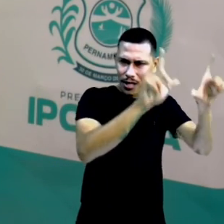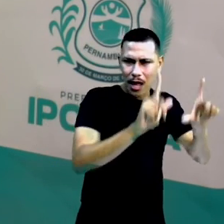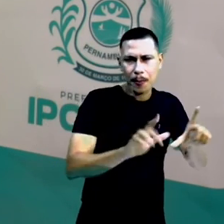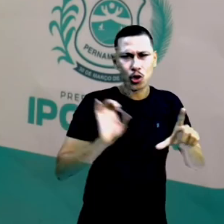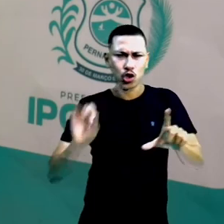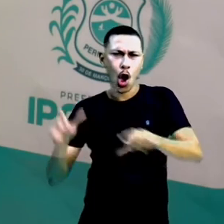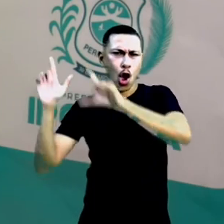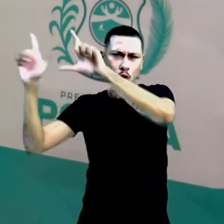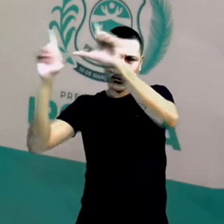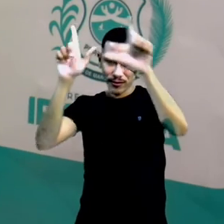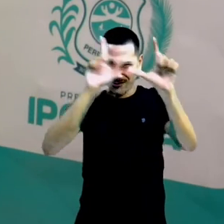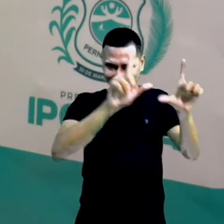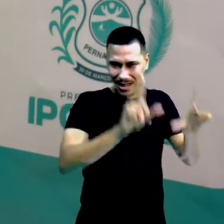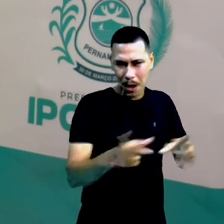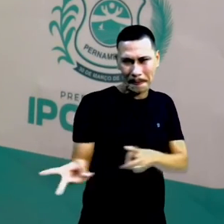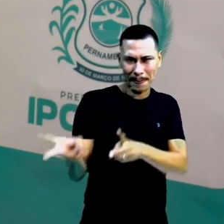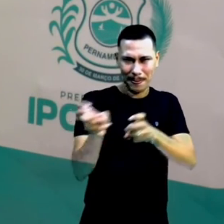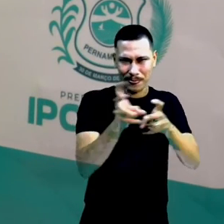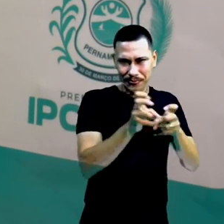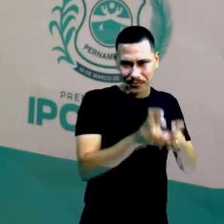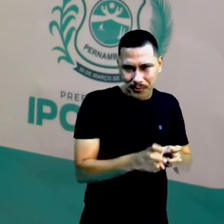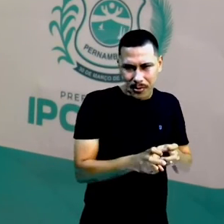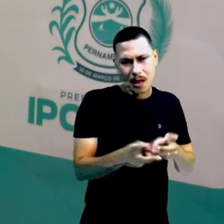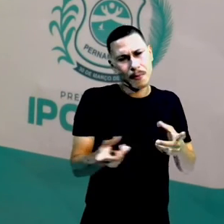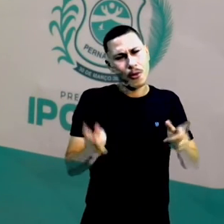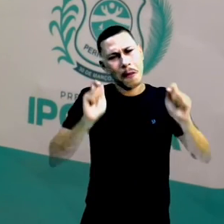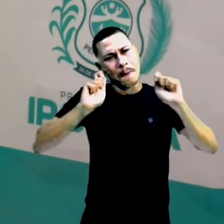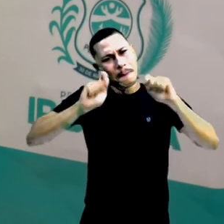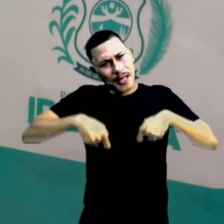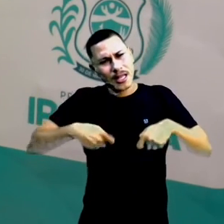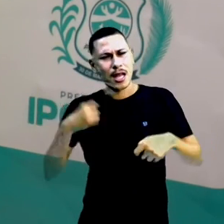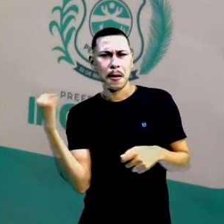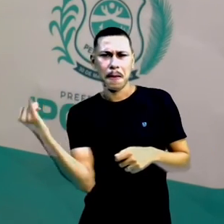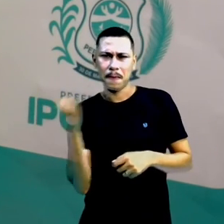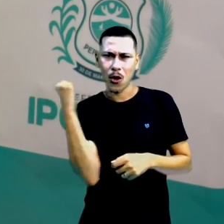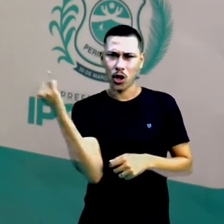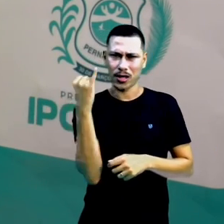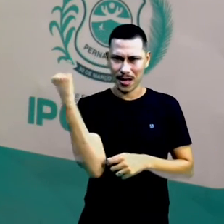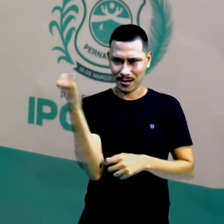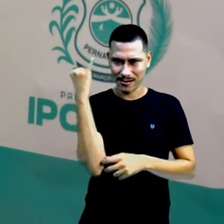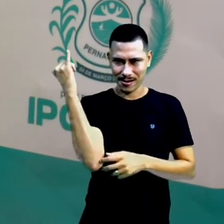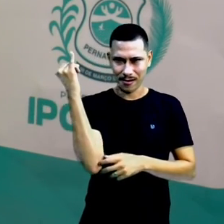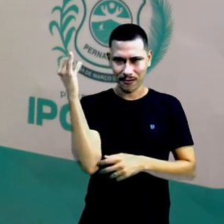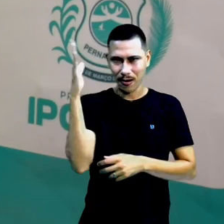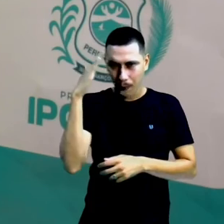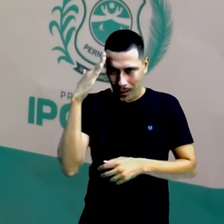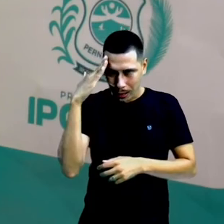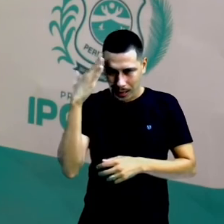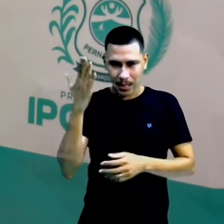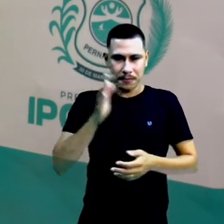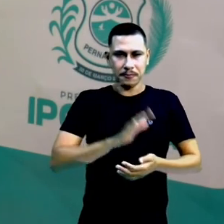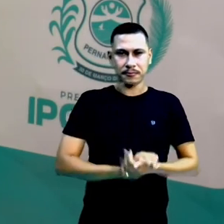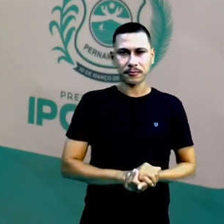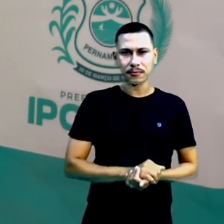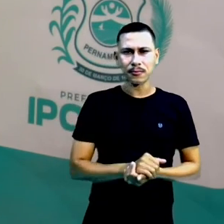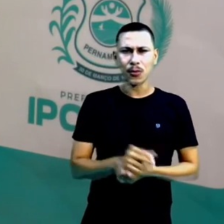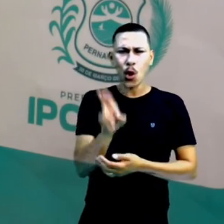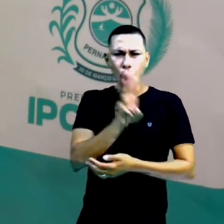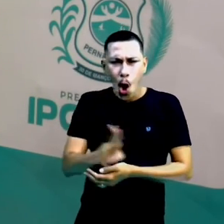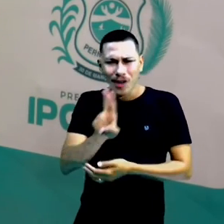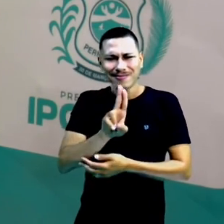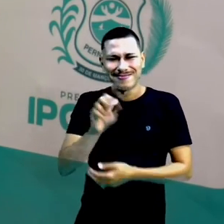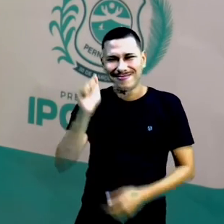o símbolo, como nós vimos, é necessário. Não precisa escrever. Tá bom? Então, use a